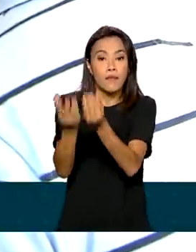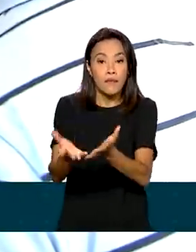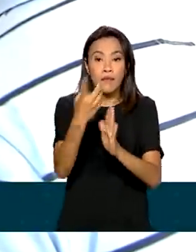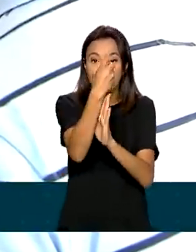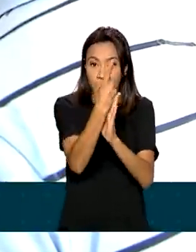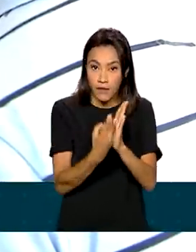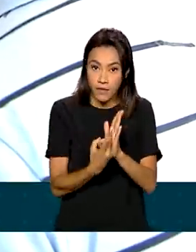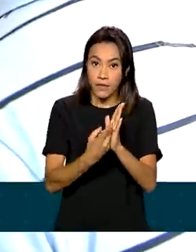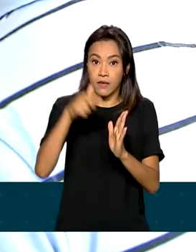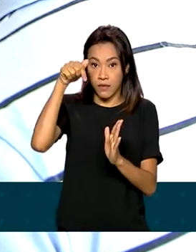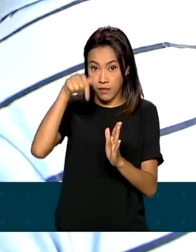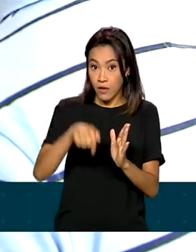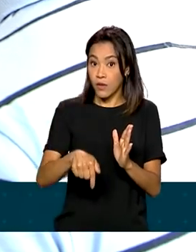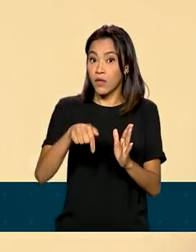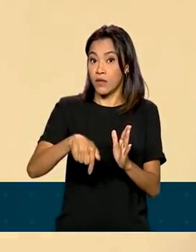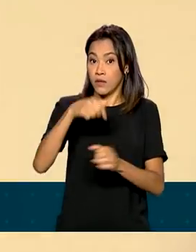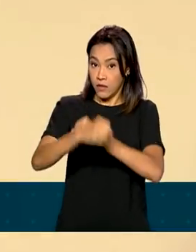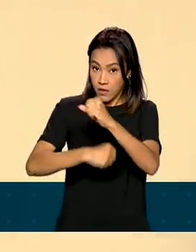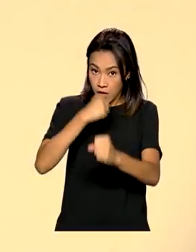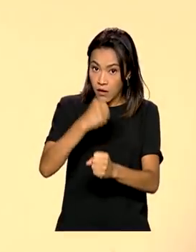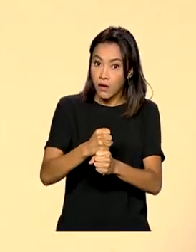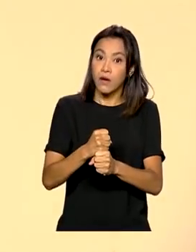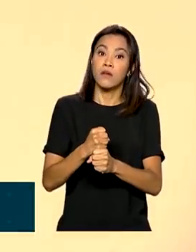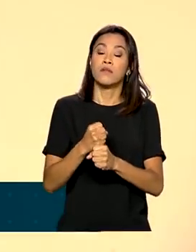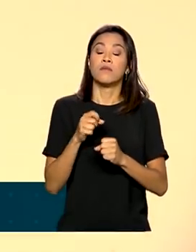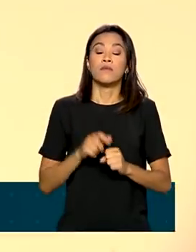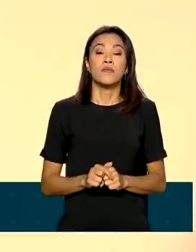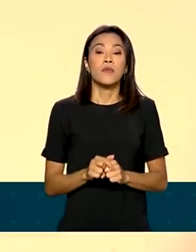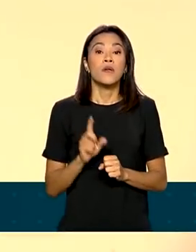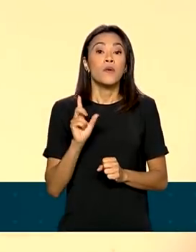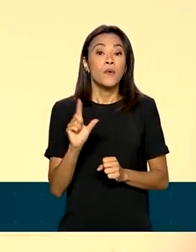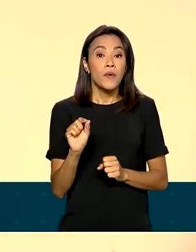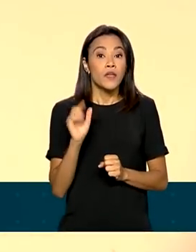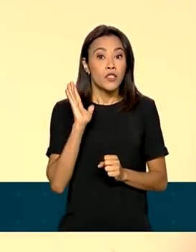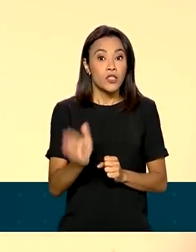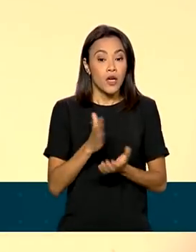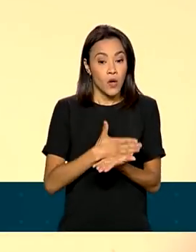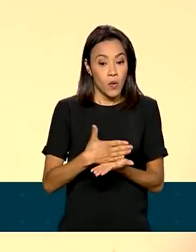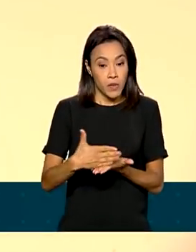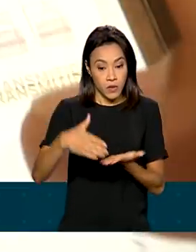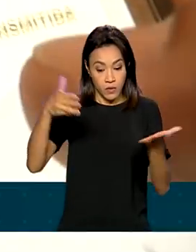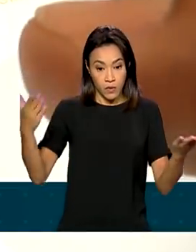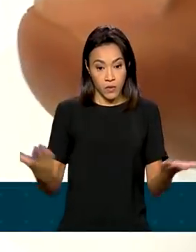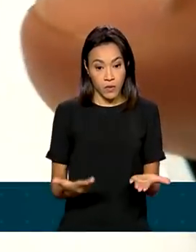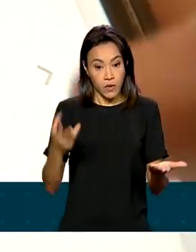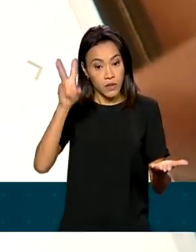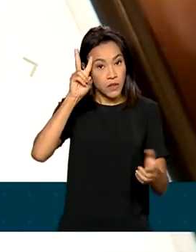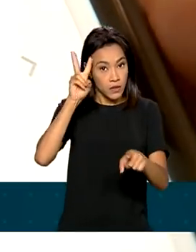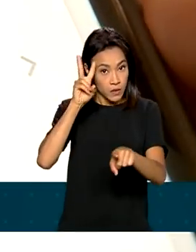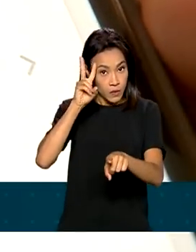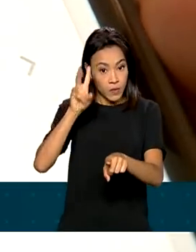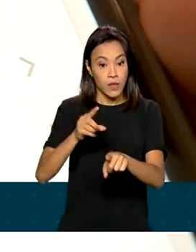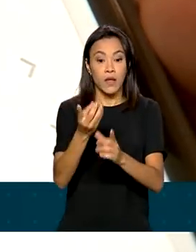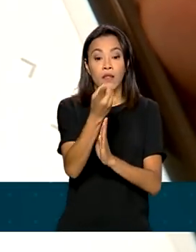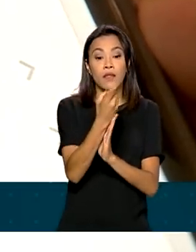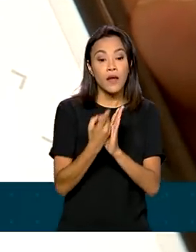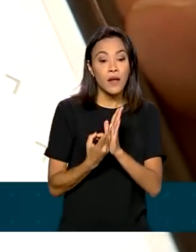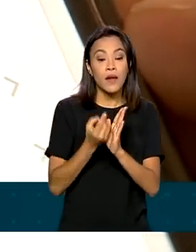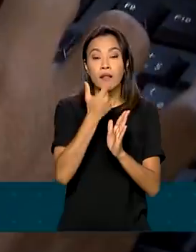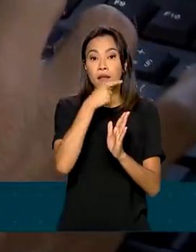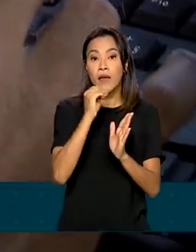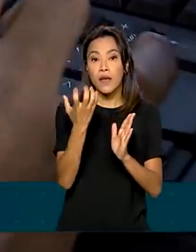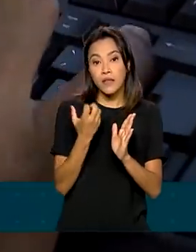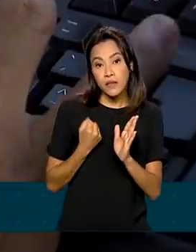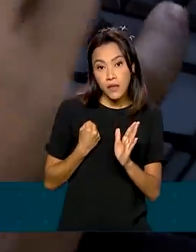Física 2022, ano-base 2021, começou nesta segunda. Deve declarar quem recebeu